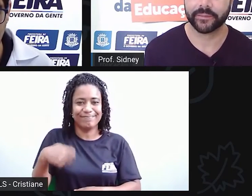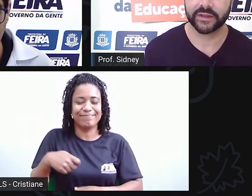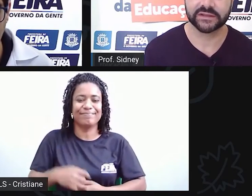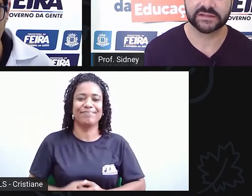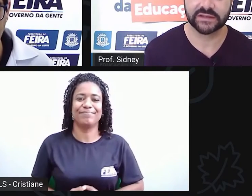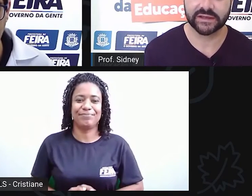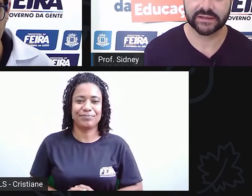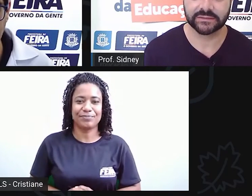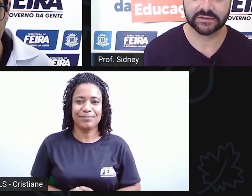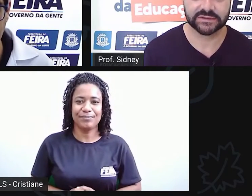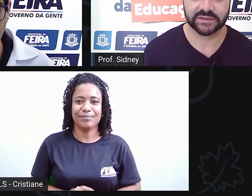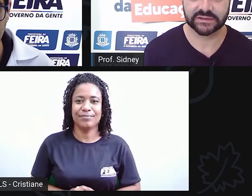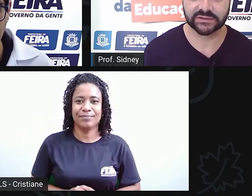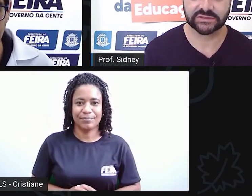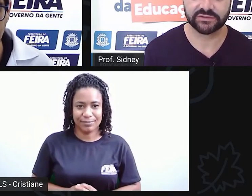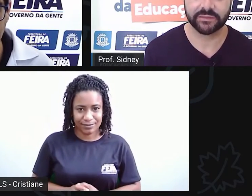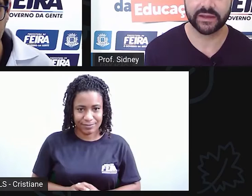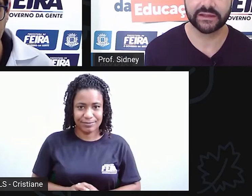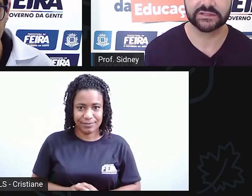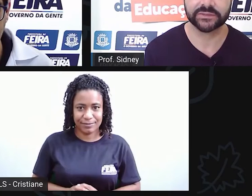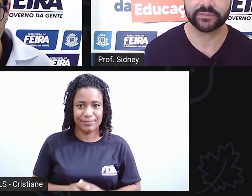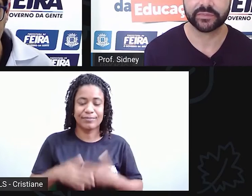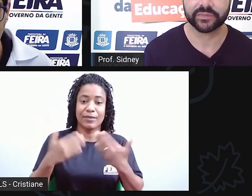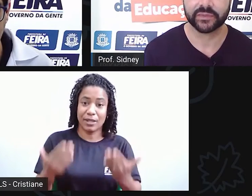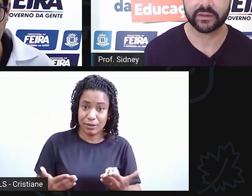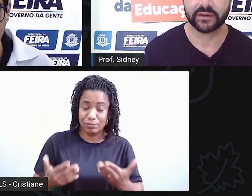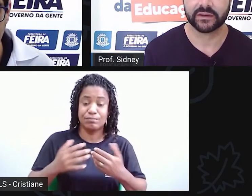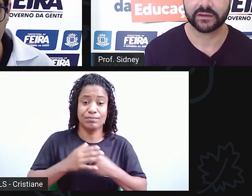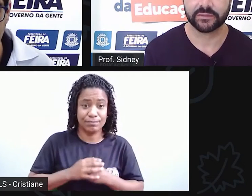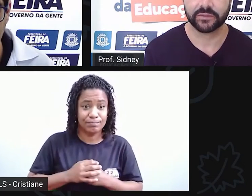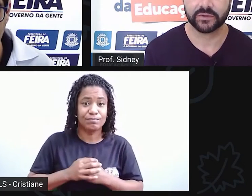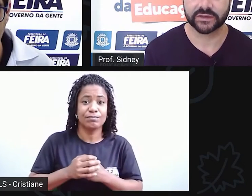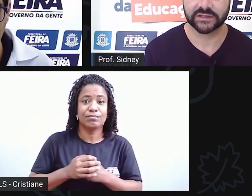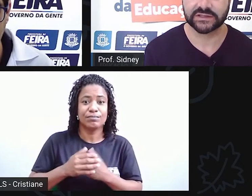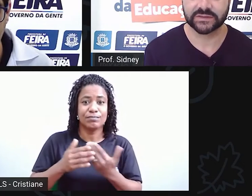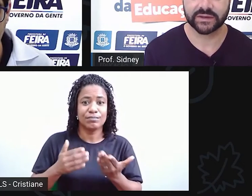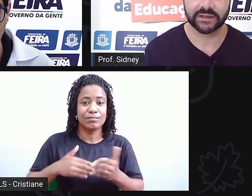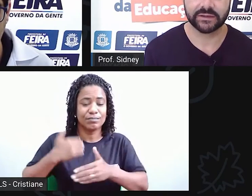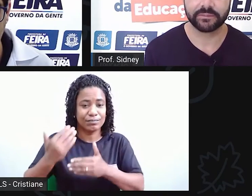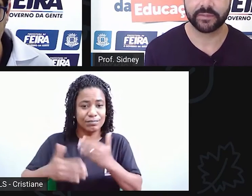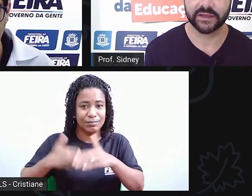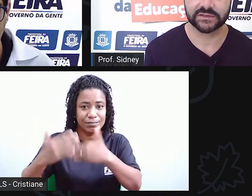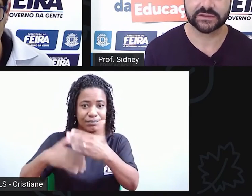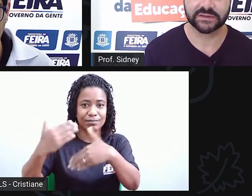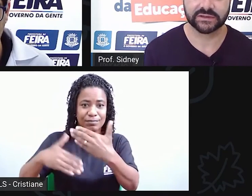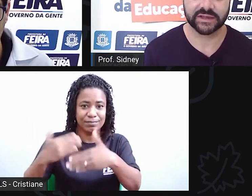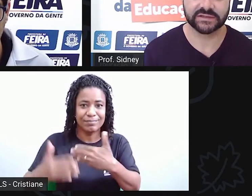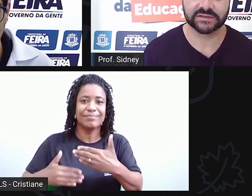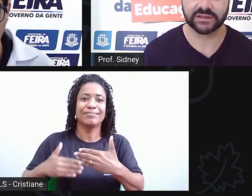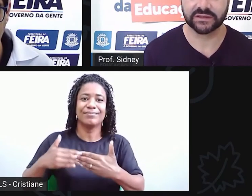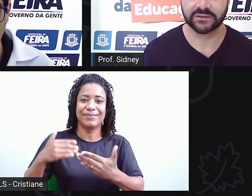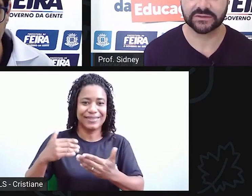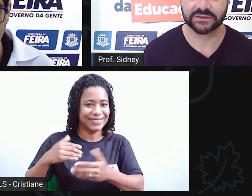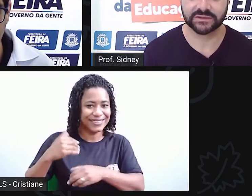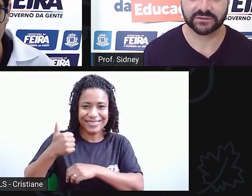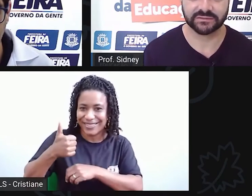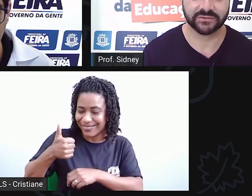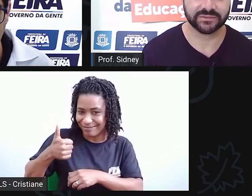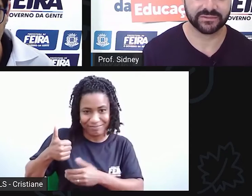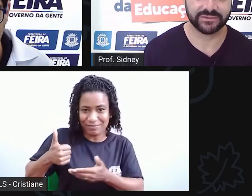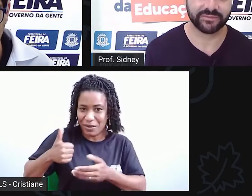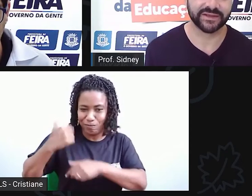Me ganhei exaustivamente. E, por conta disso, ganhei peso, assim, 10 quilos